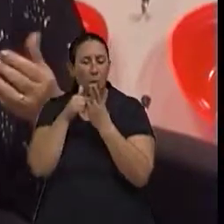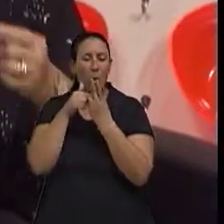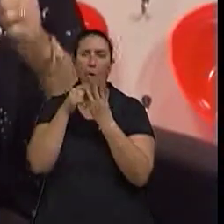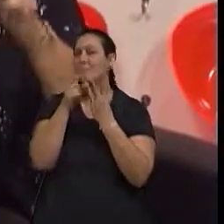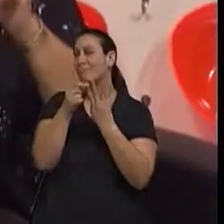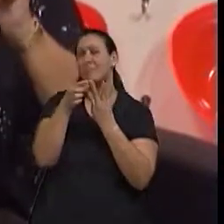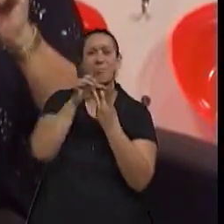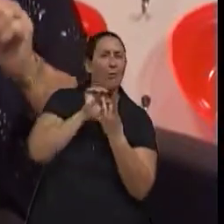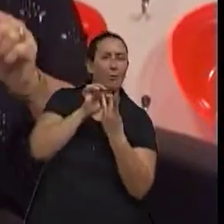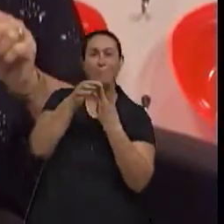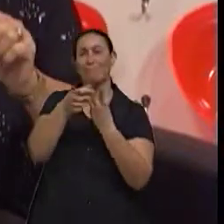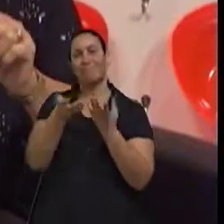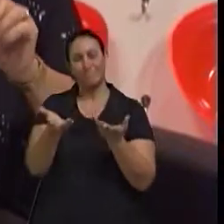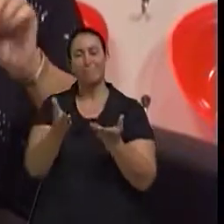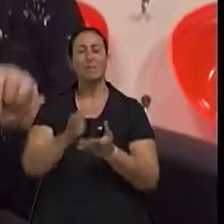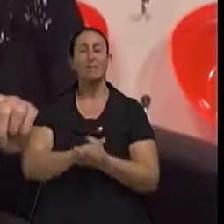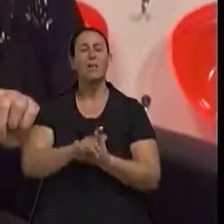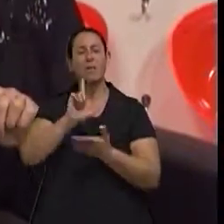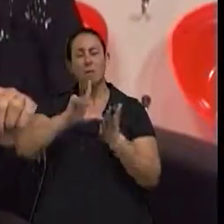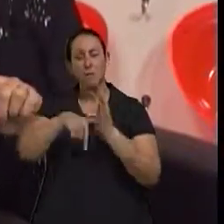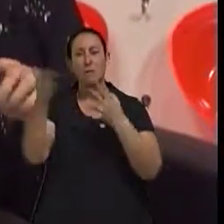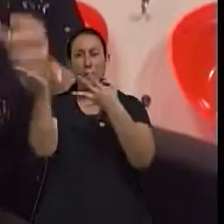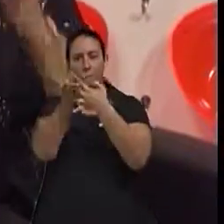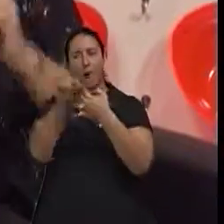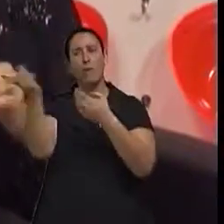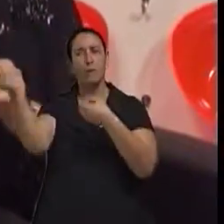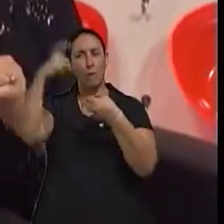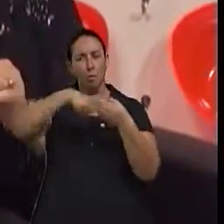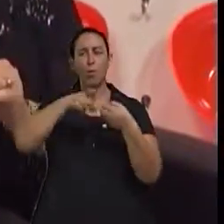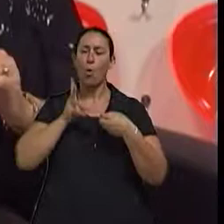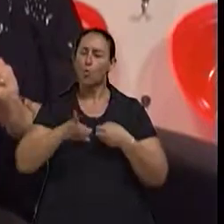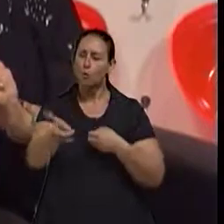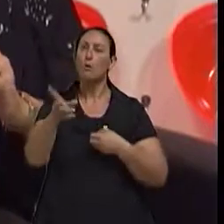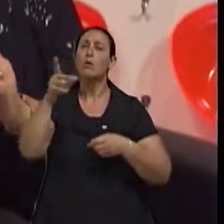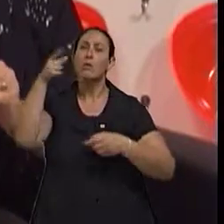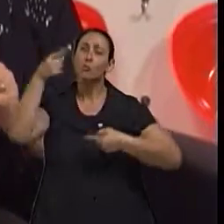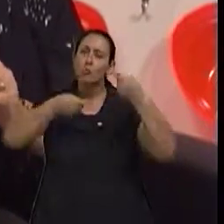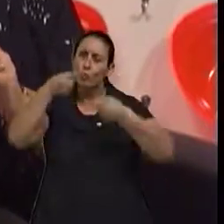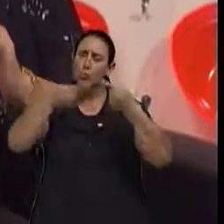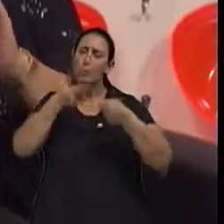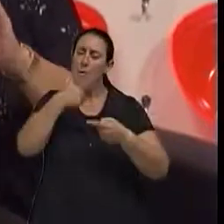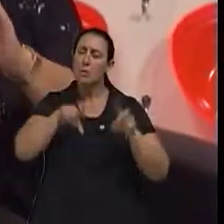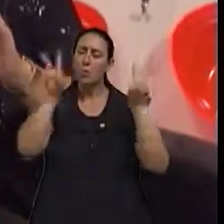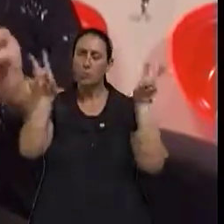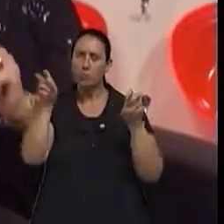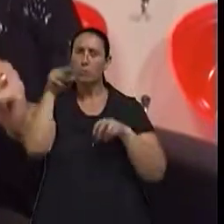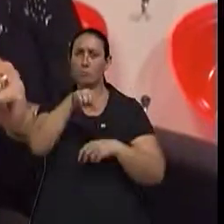atento a isso. Vamos a um pequeno intervalo e voltamos. E no segundo bloco, a gente vai falar mais sobre o luto familiar.